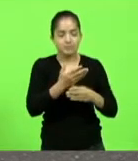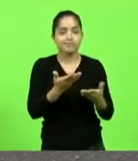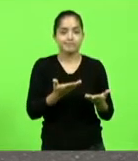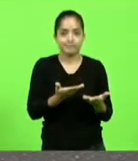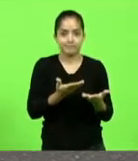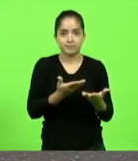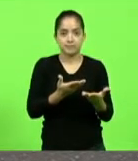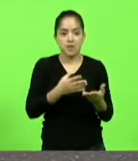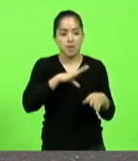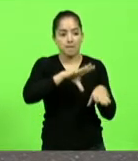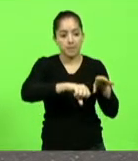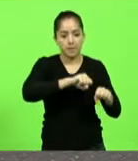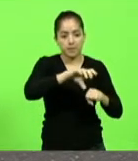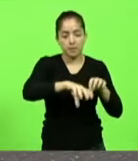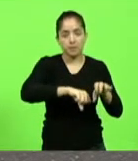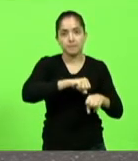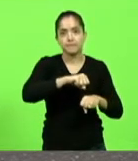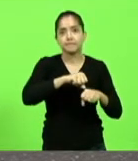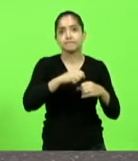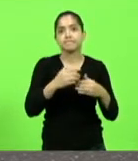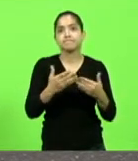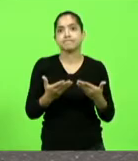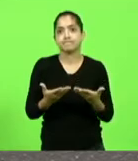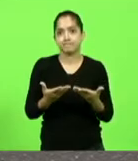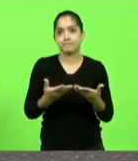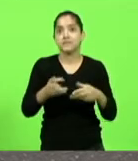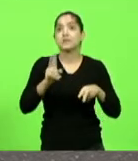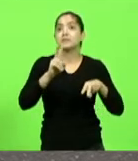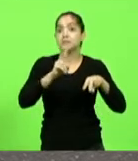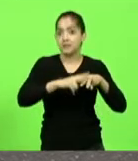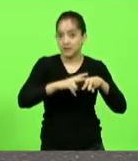não bastasse isso a prisão